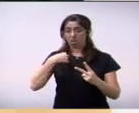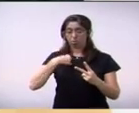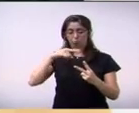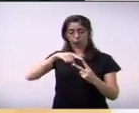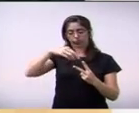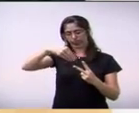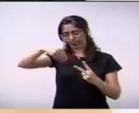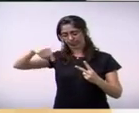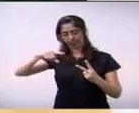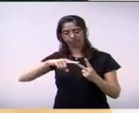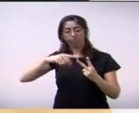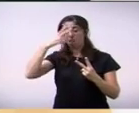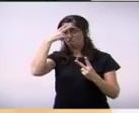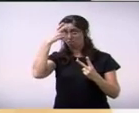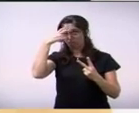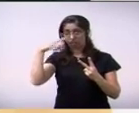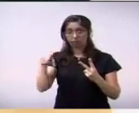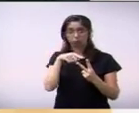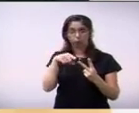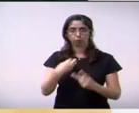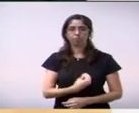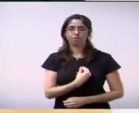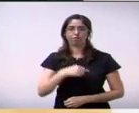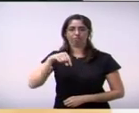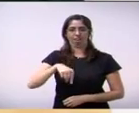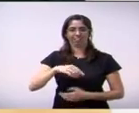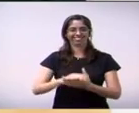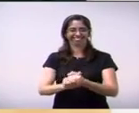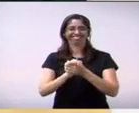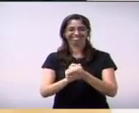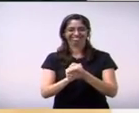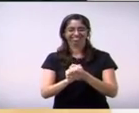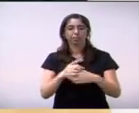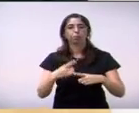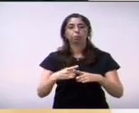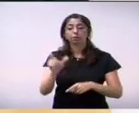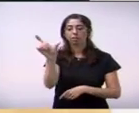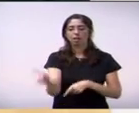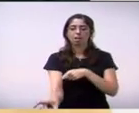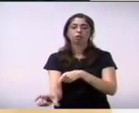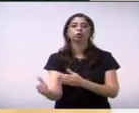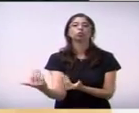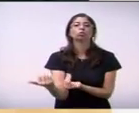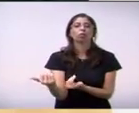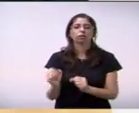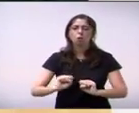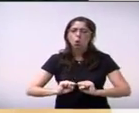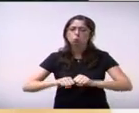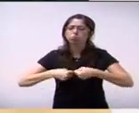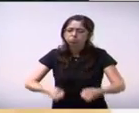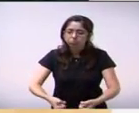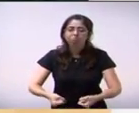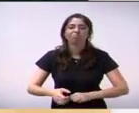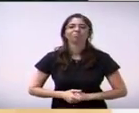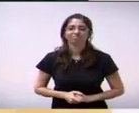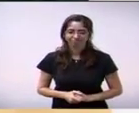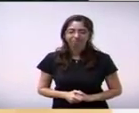ter feito uma homenagem para aquele esportista para aquele para aquele jovem guerreiro dizendo